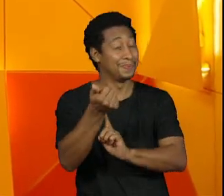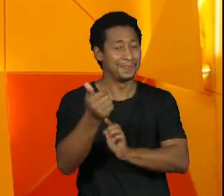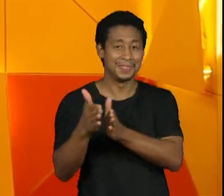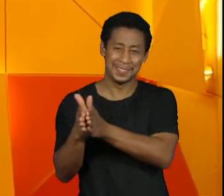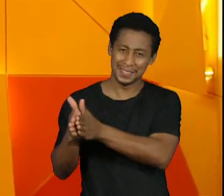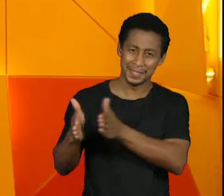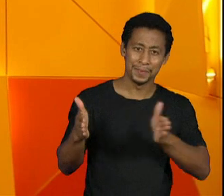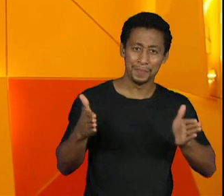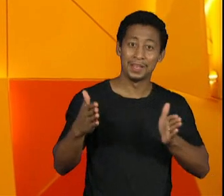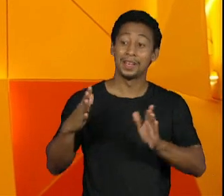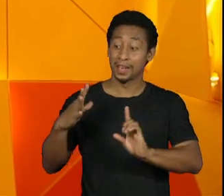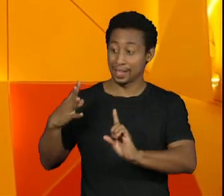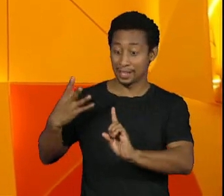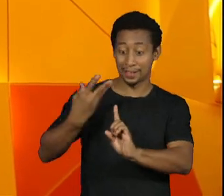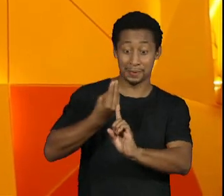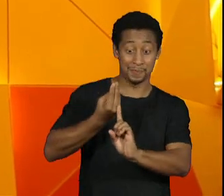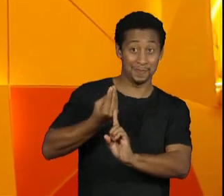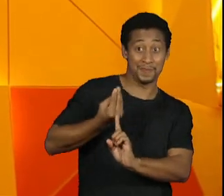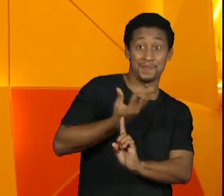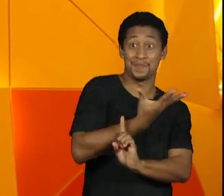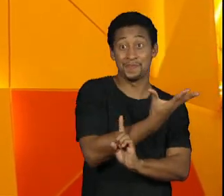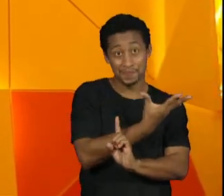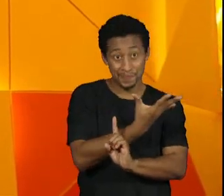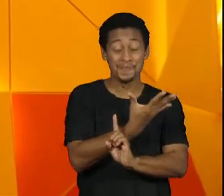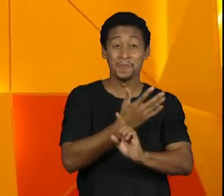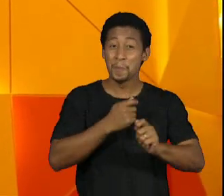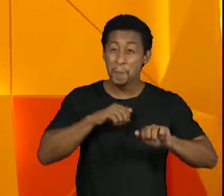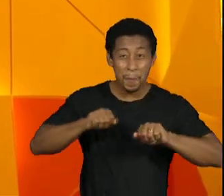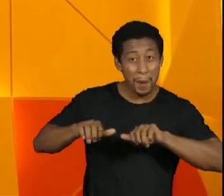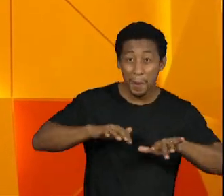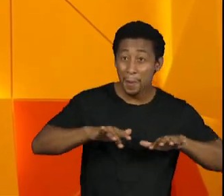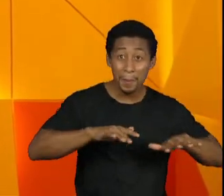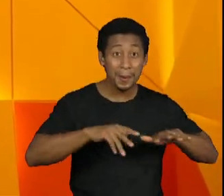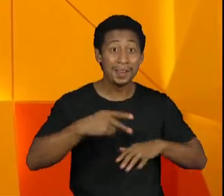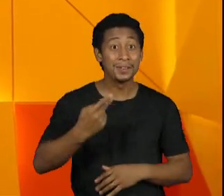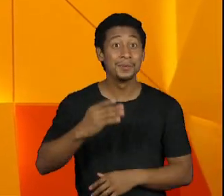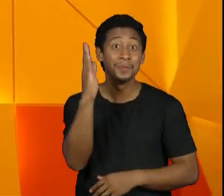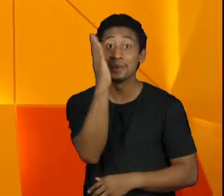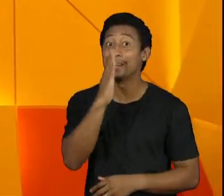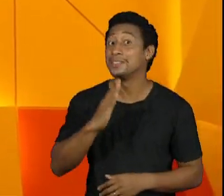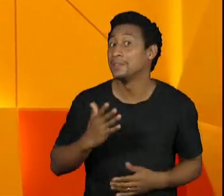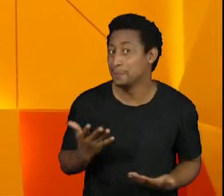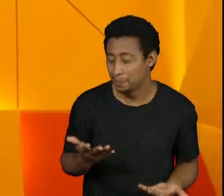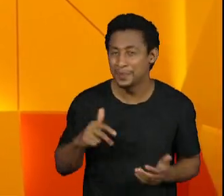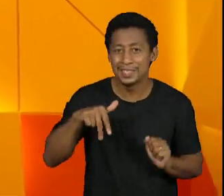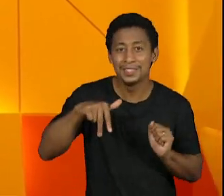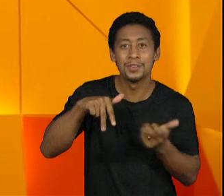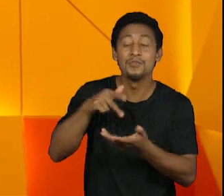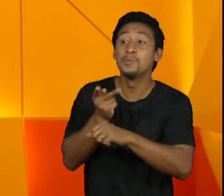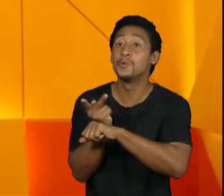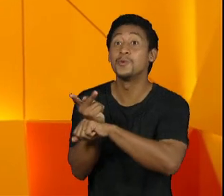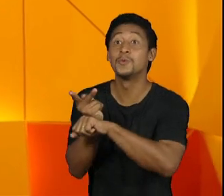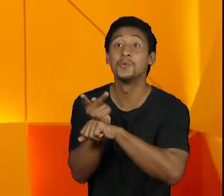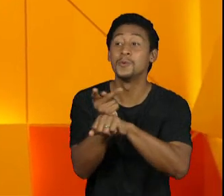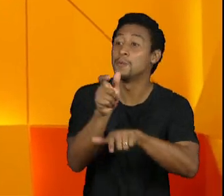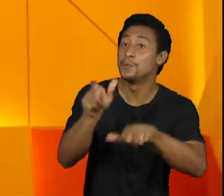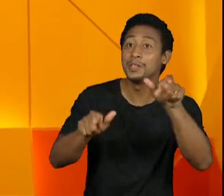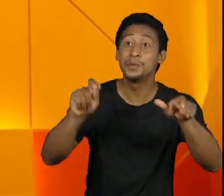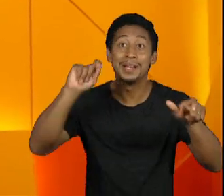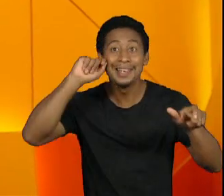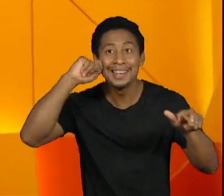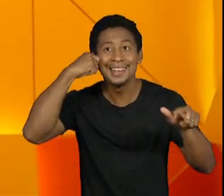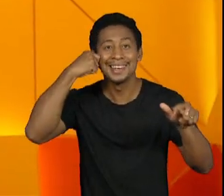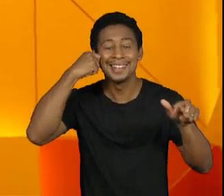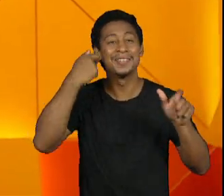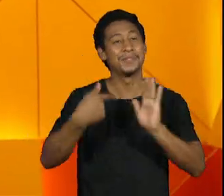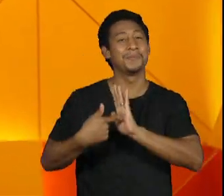tomaram conta do Brasil e para não ficar de fora Estação Livre foi procurar raízes negras nesse que é um evento que habita a